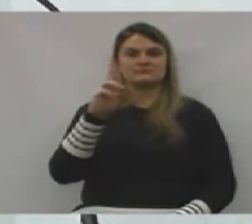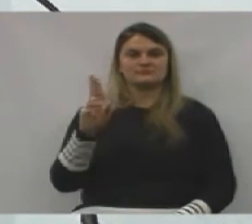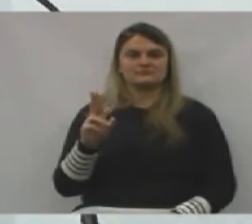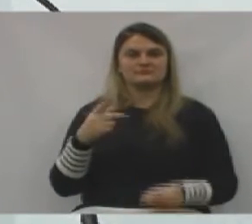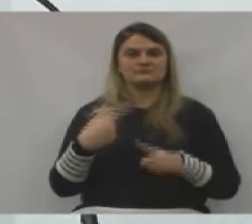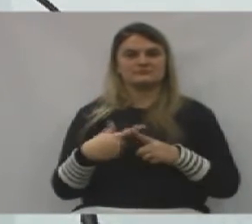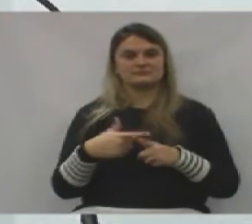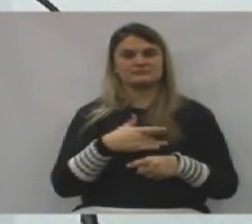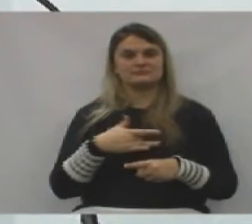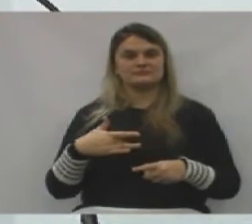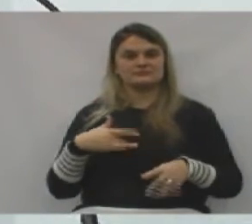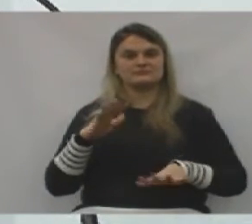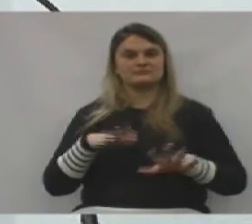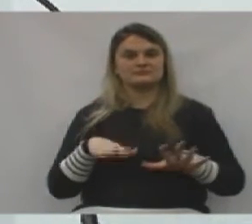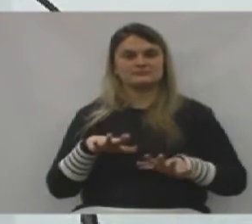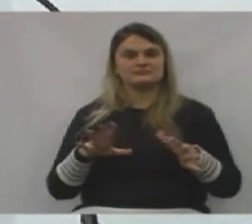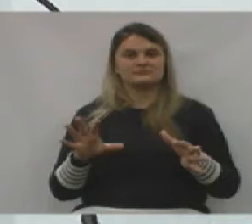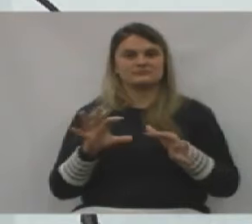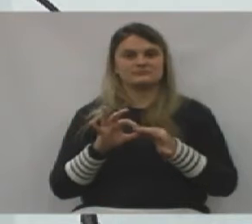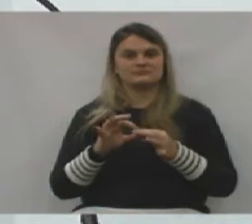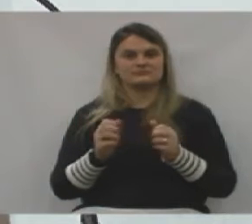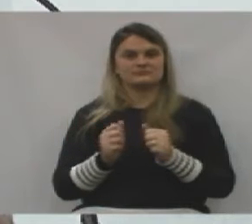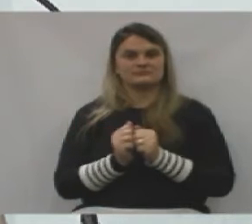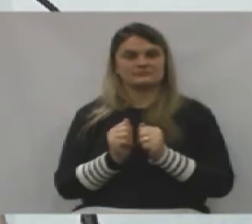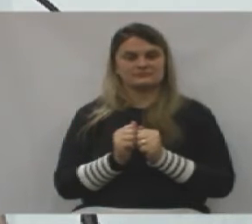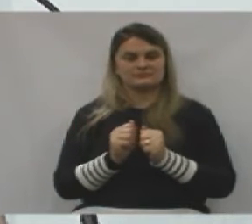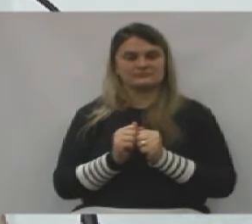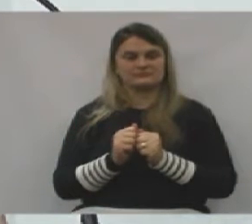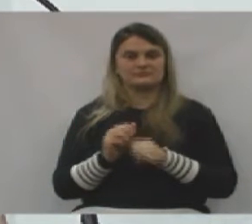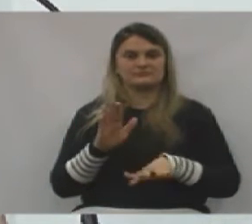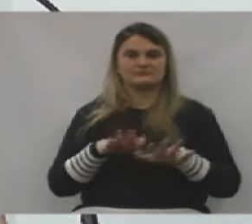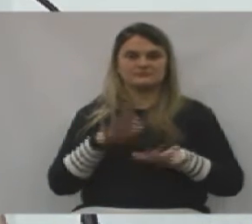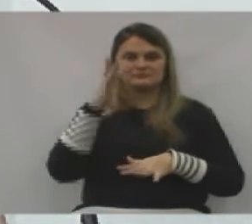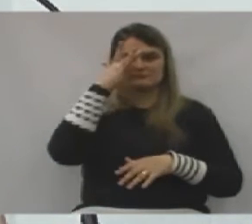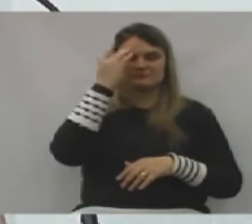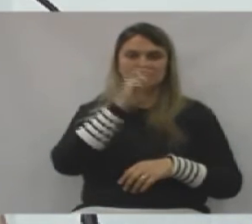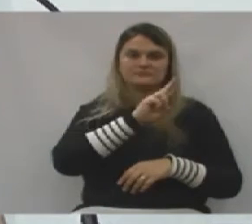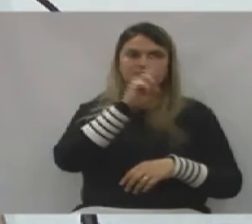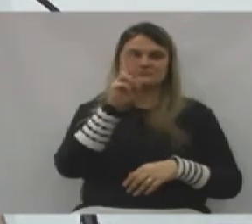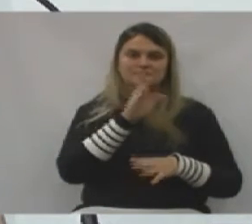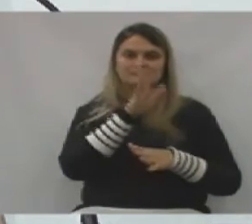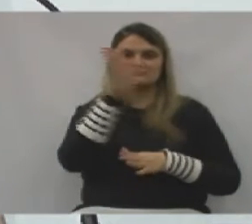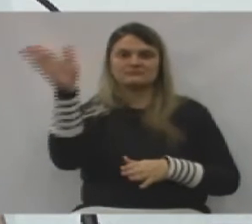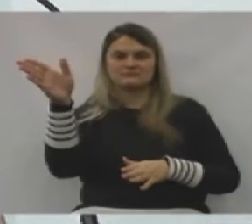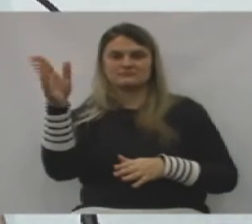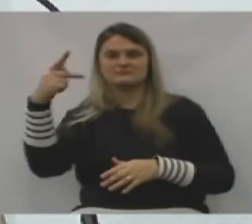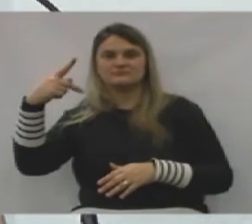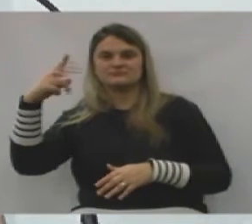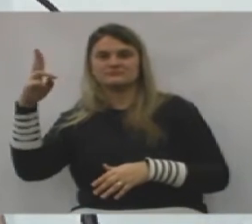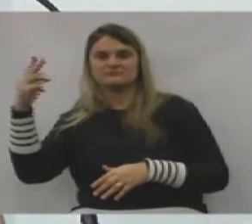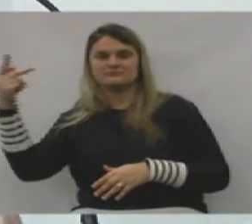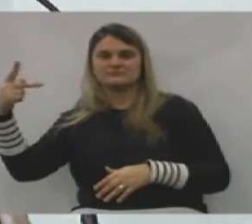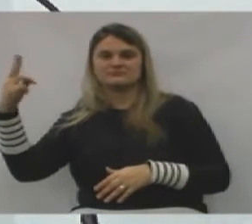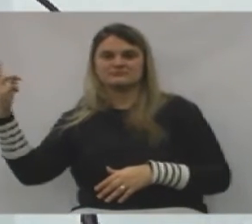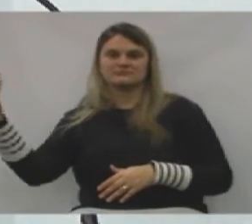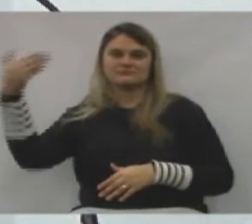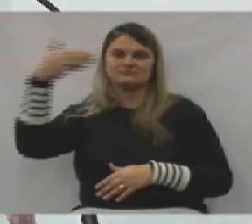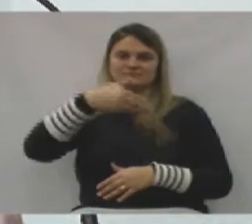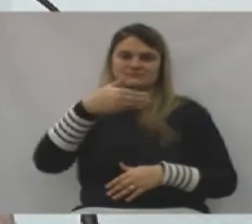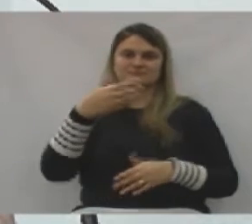porque é uma saúde que em muitos momentos até é compartilhada, certos União Vitorienses e certos Porto Unienses